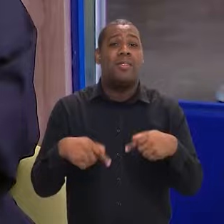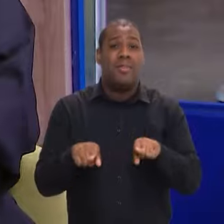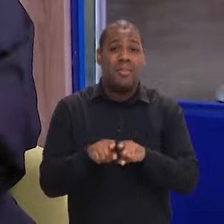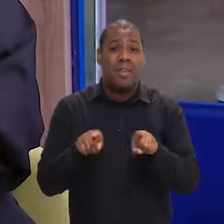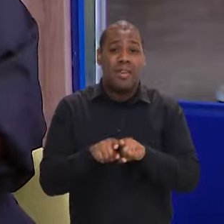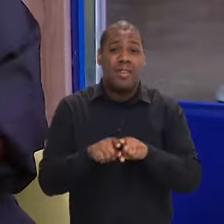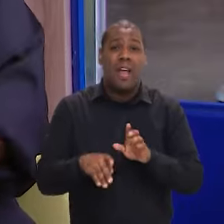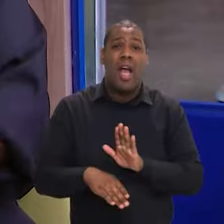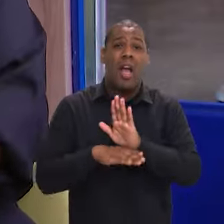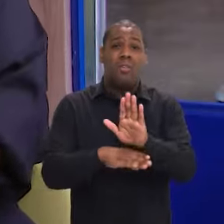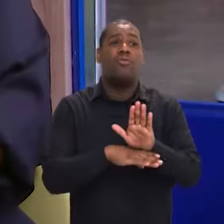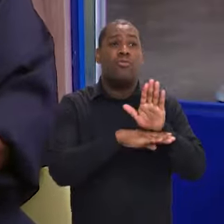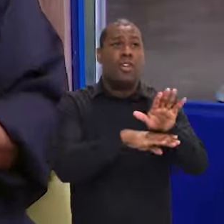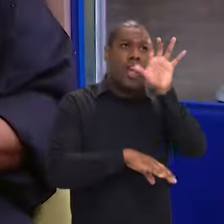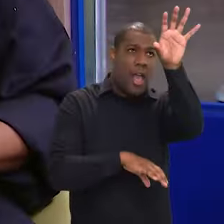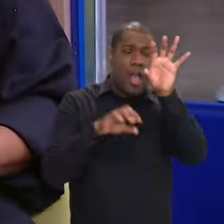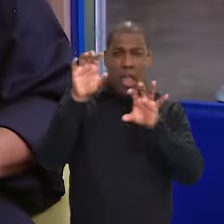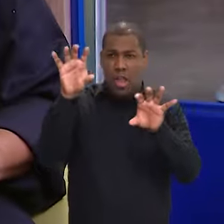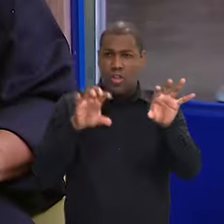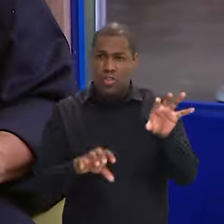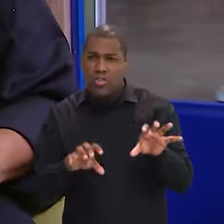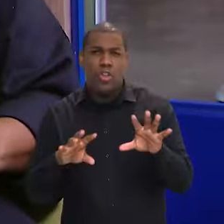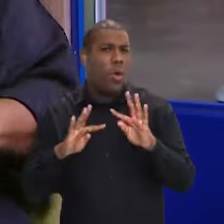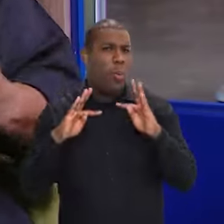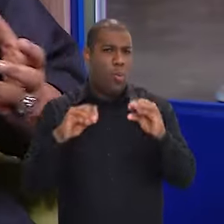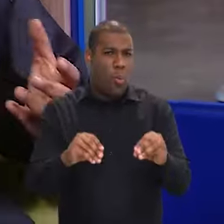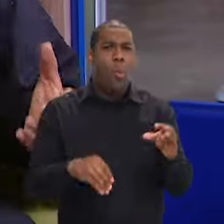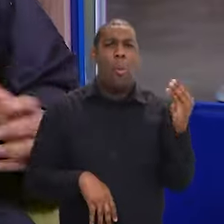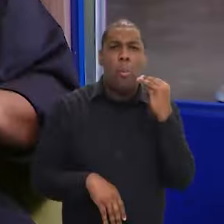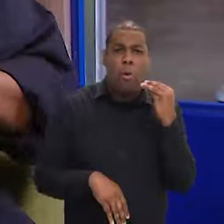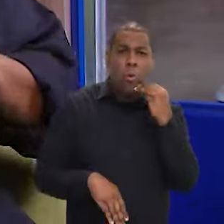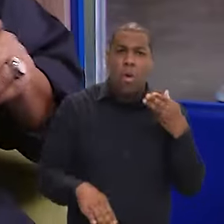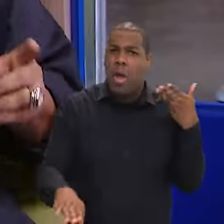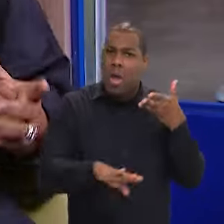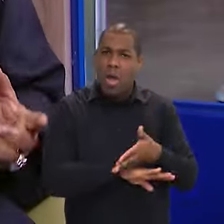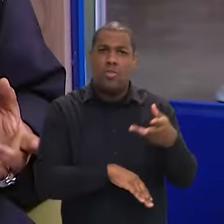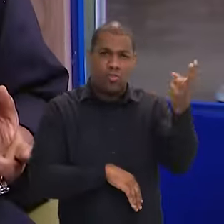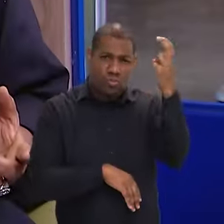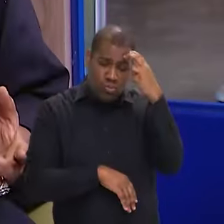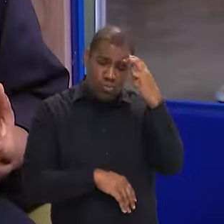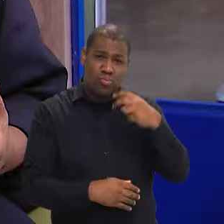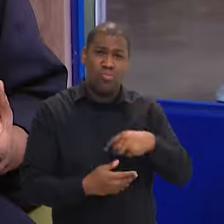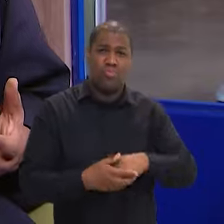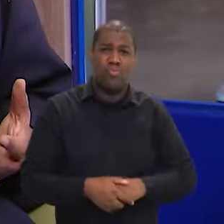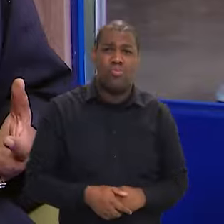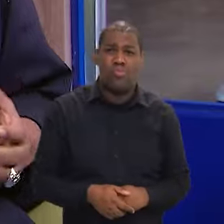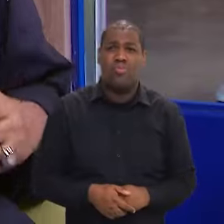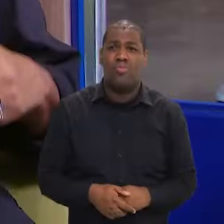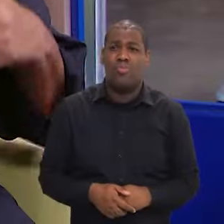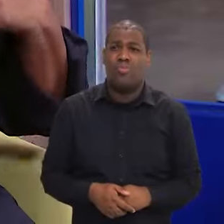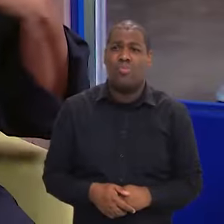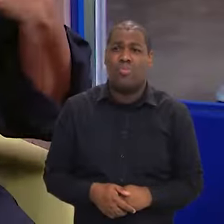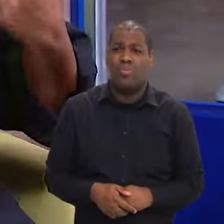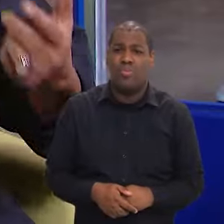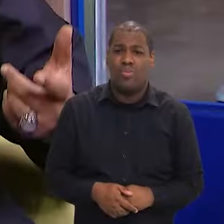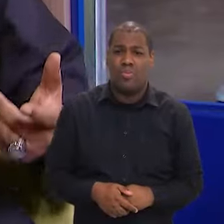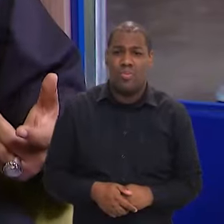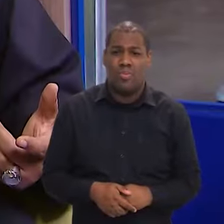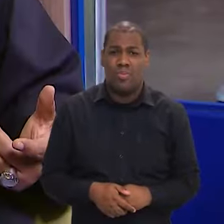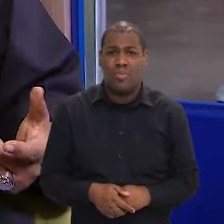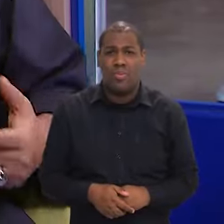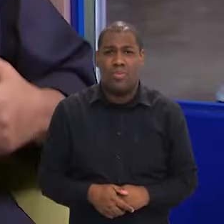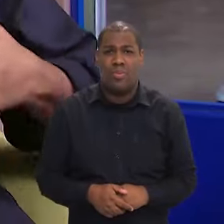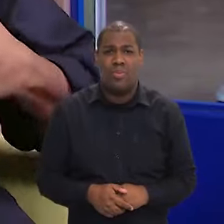estamos também levando oportunidade para as outras regiões do Brasil, porque isso fortalece em todo o setor, em todos os setores, onde existe